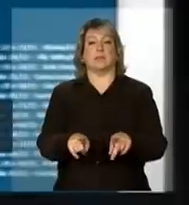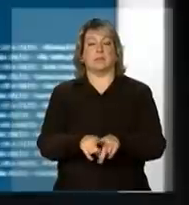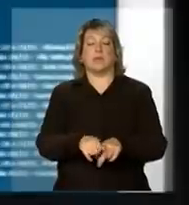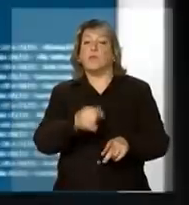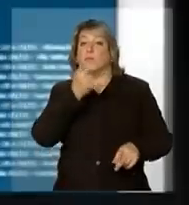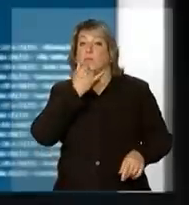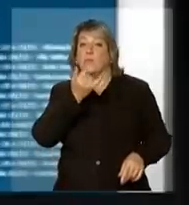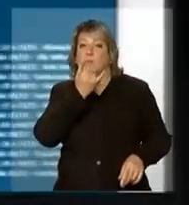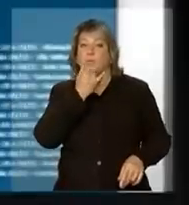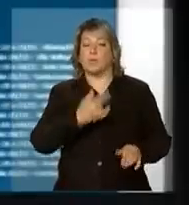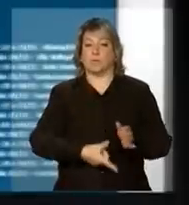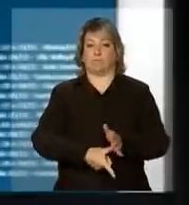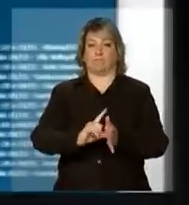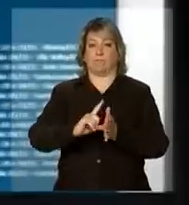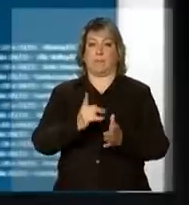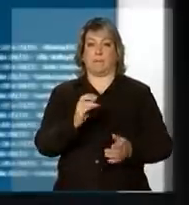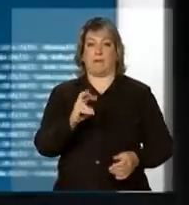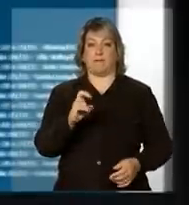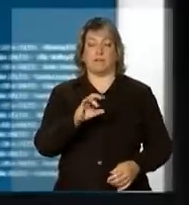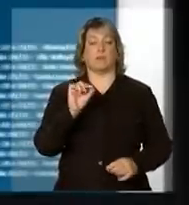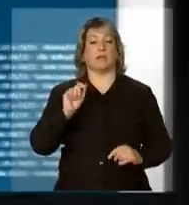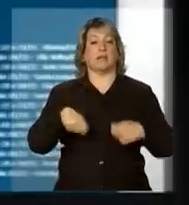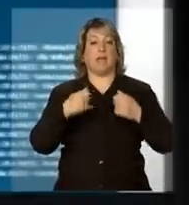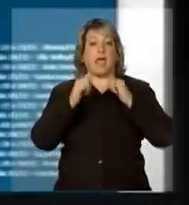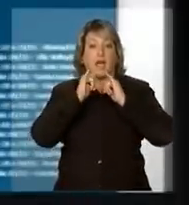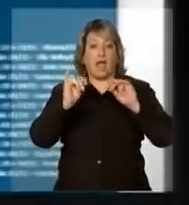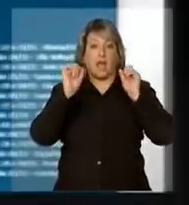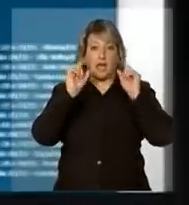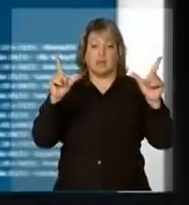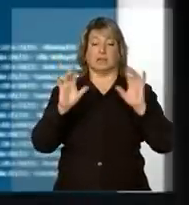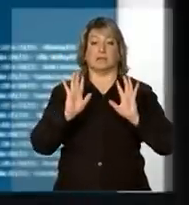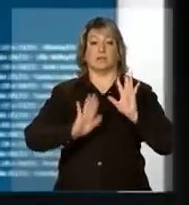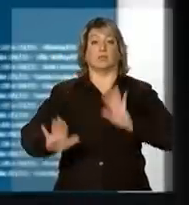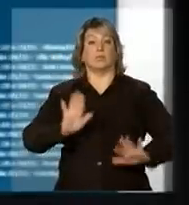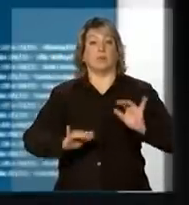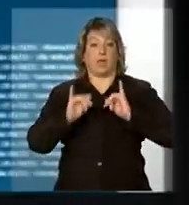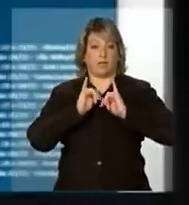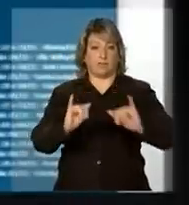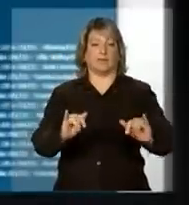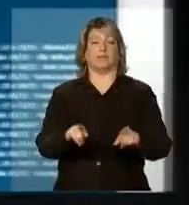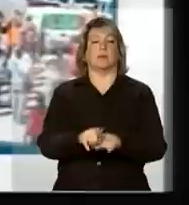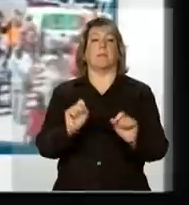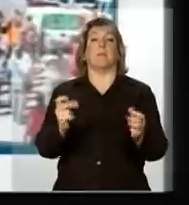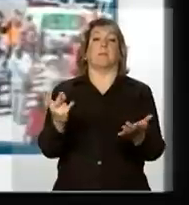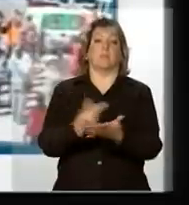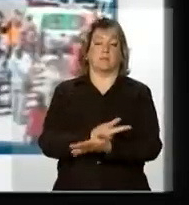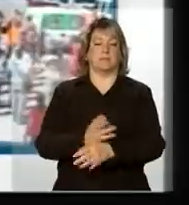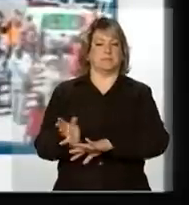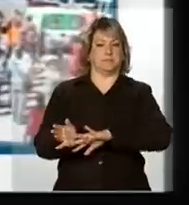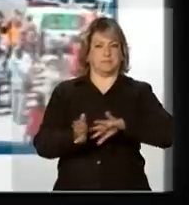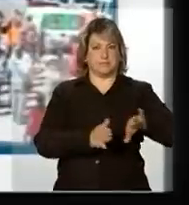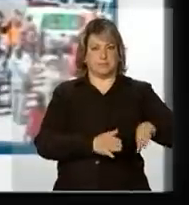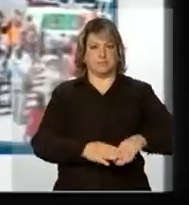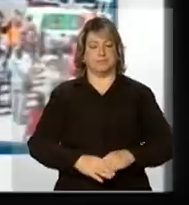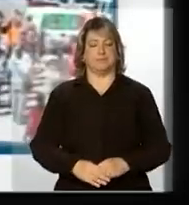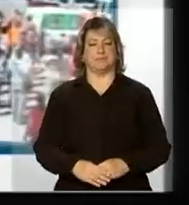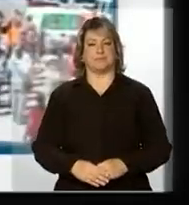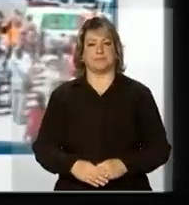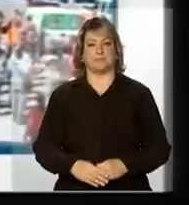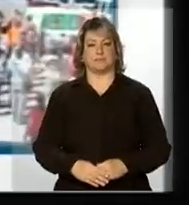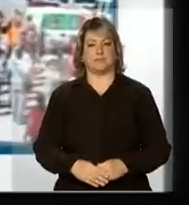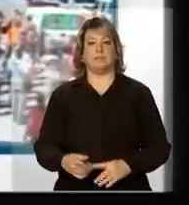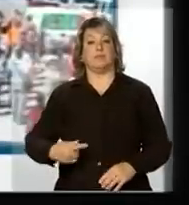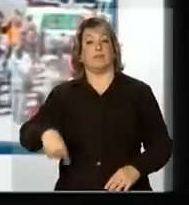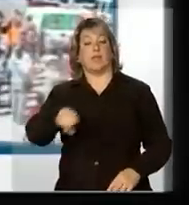prevenção e de alerta às populações que podem serem afetadas. Próximo. Essas